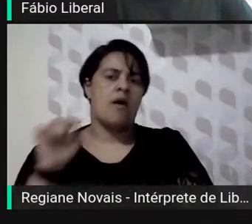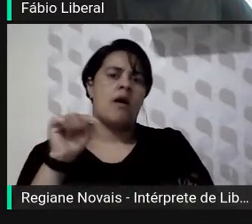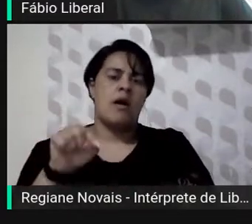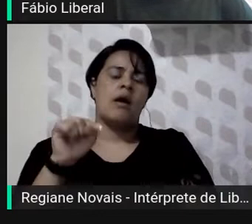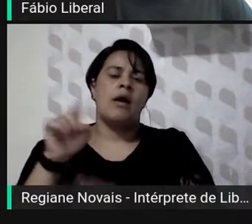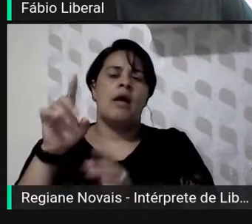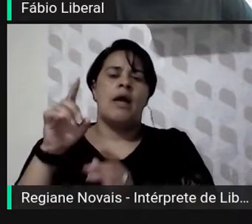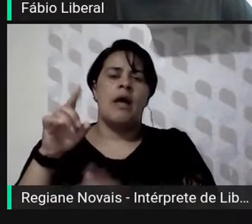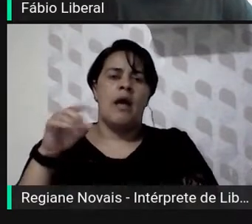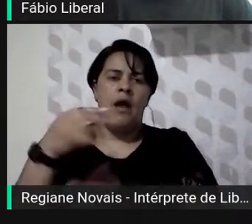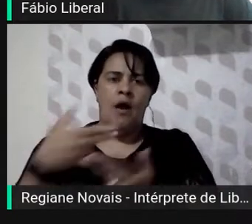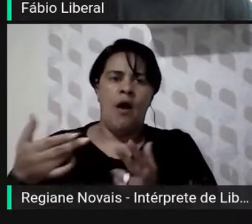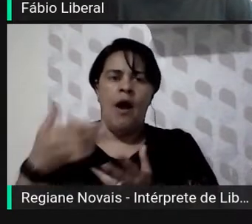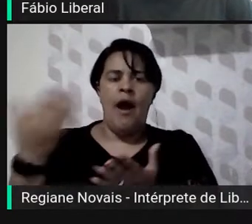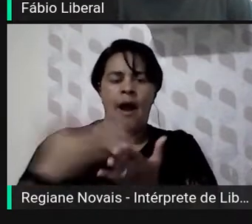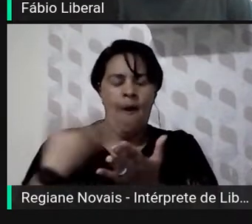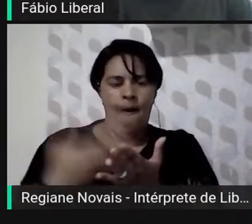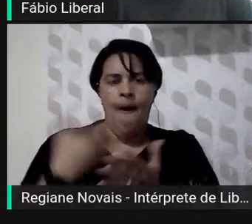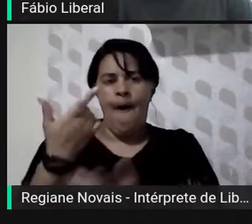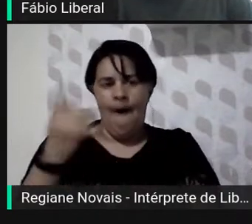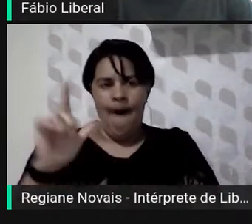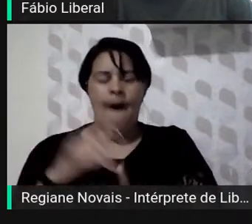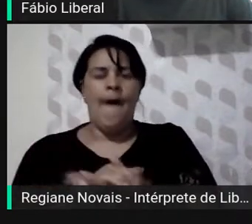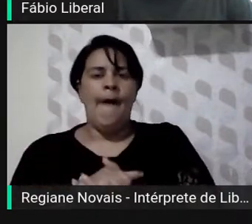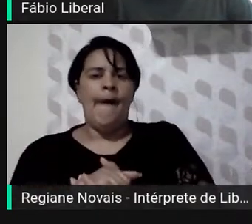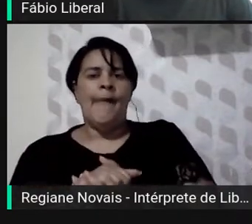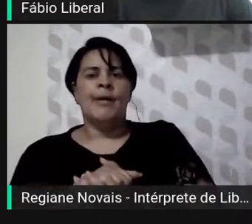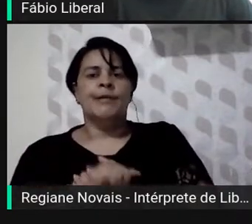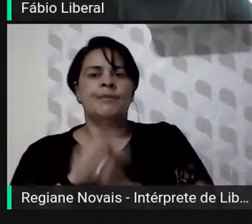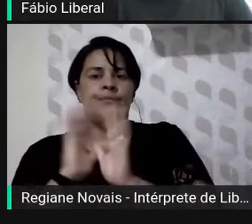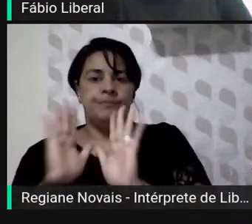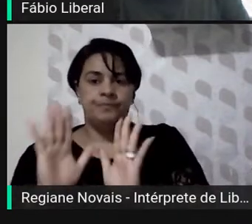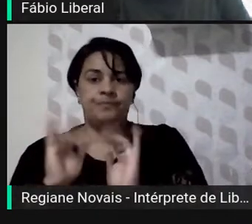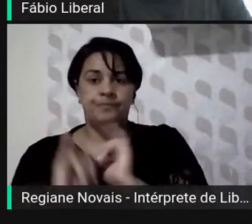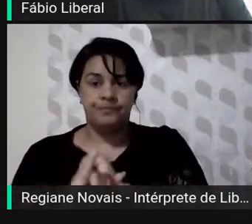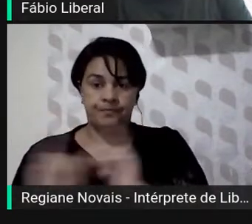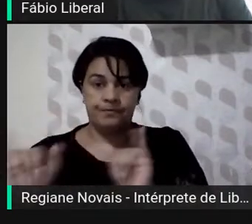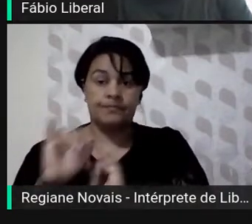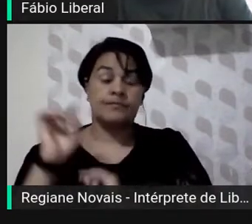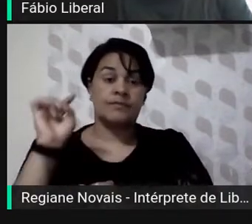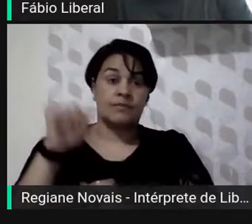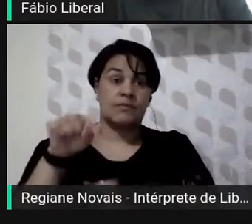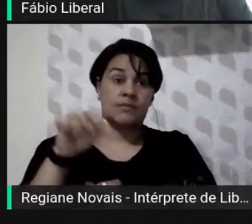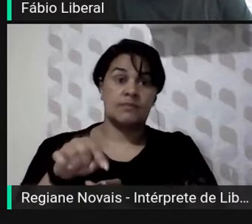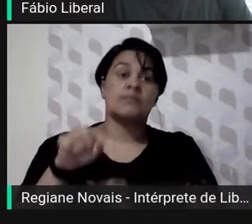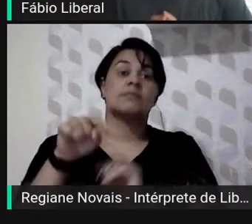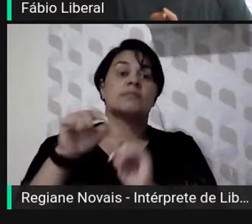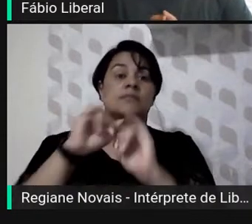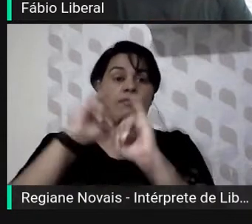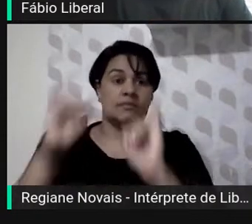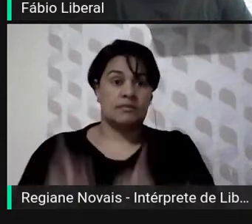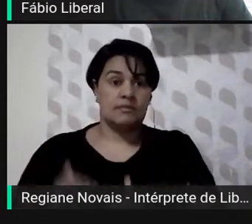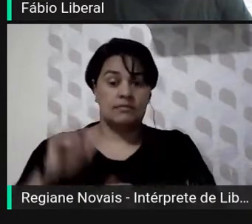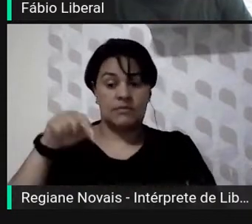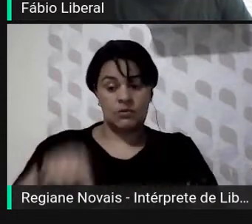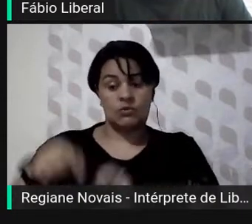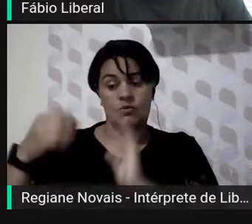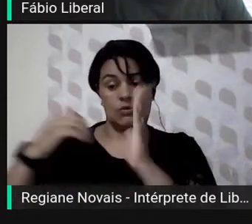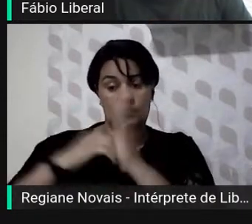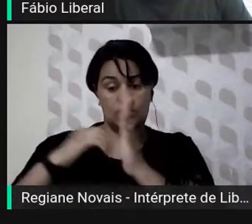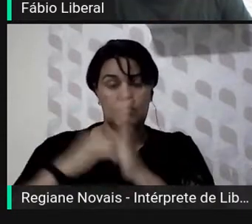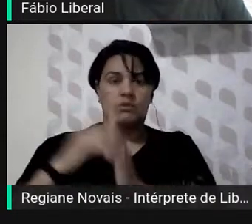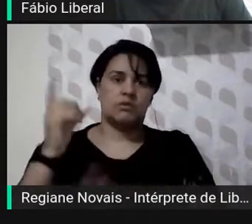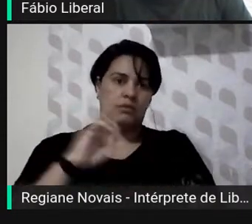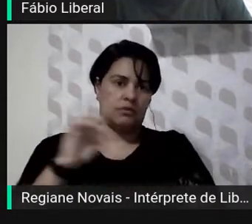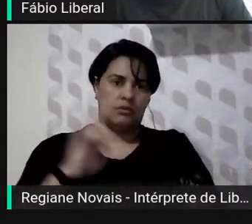páginas adiante. Ressalto que essas imagens não estão no site do Senado, mas sim no da Hemeroteca Digital